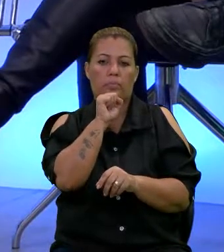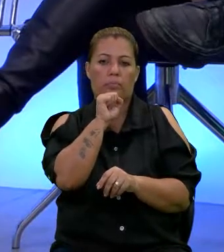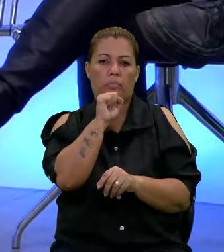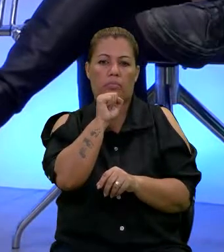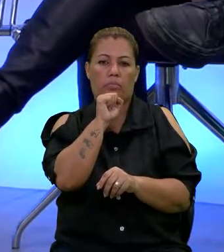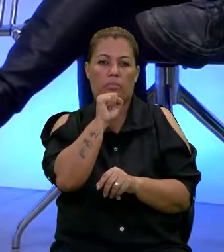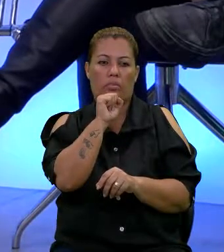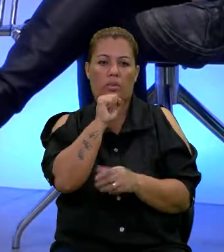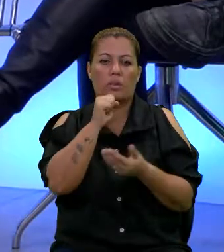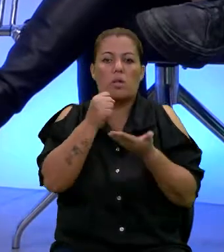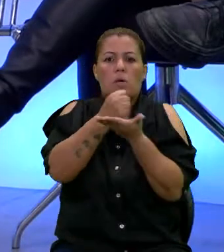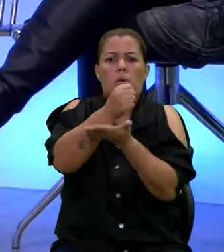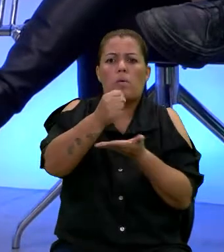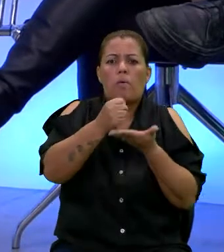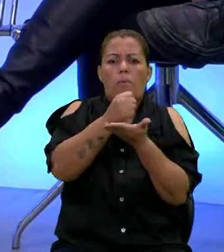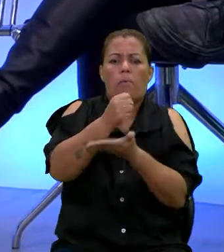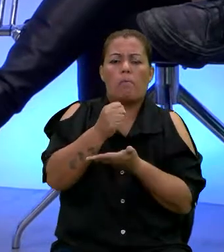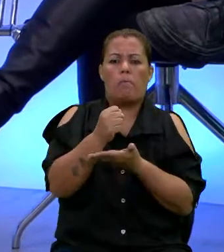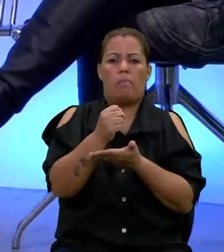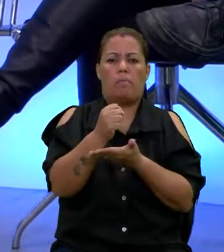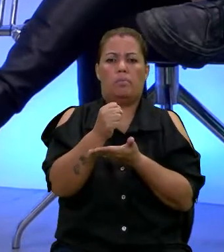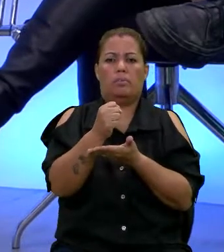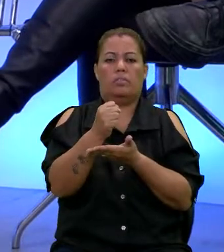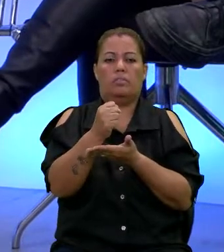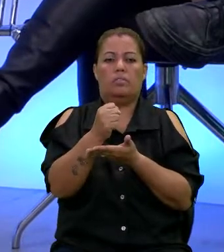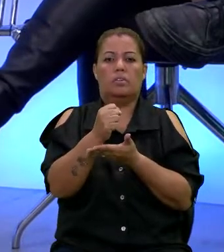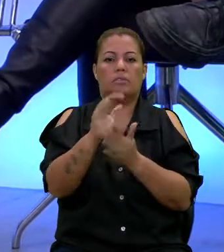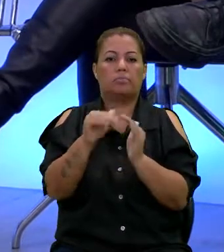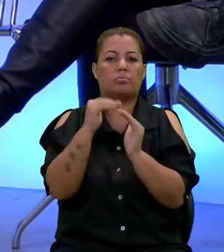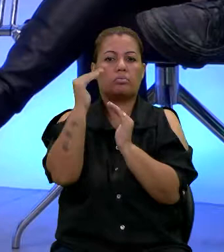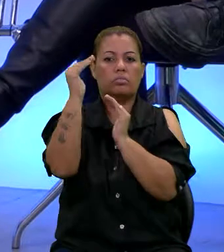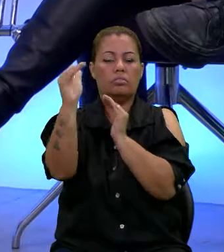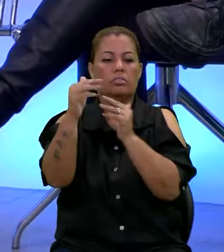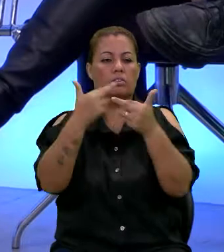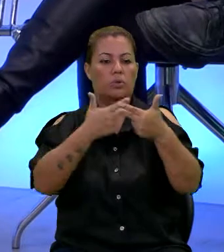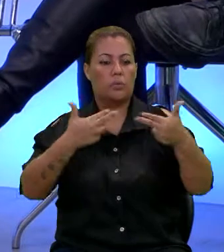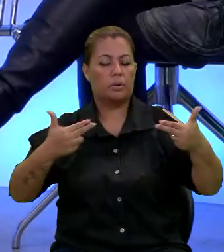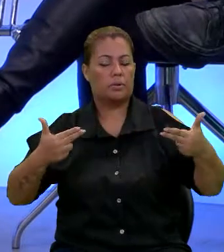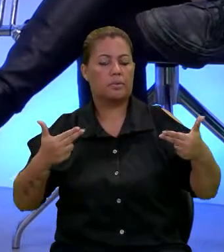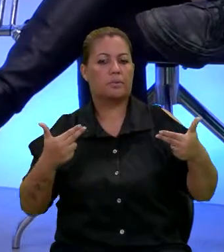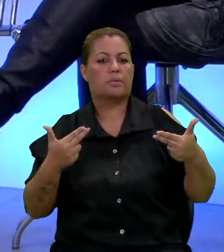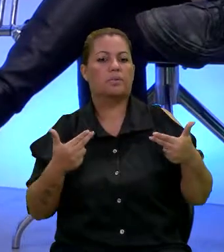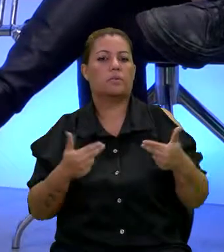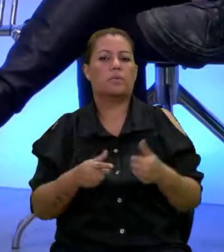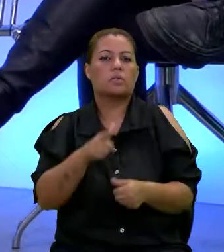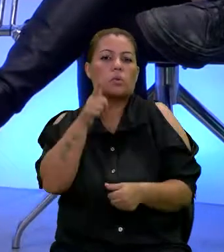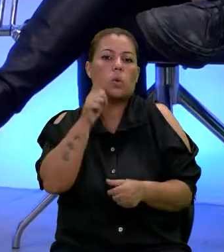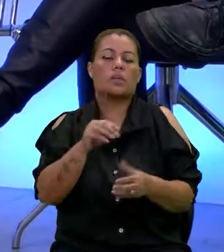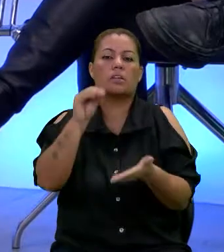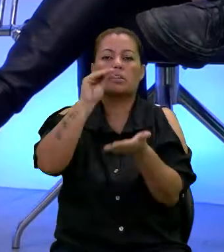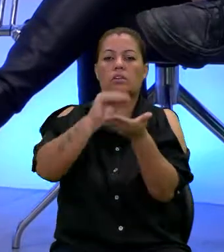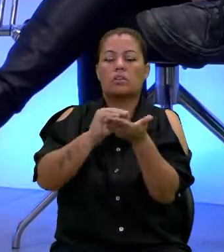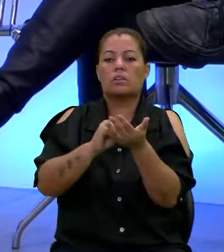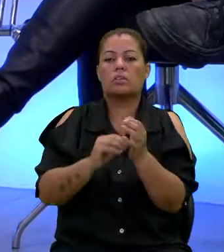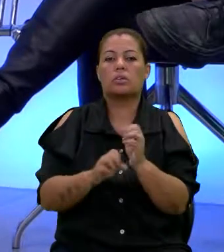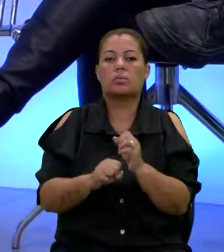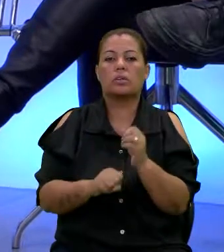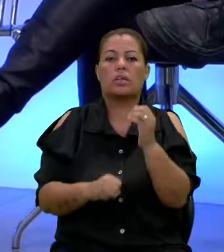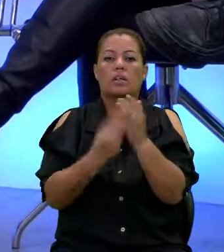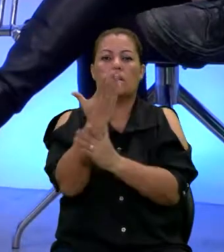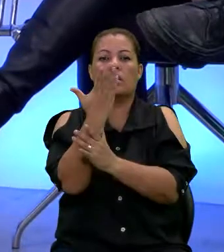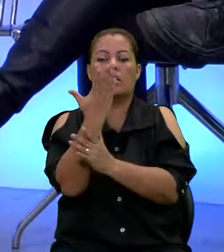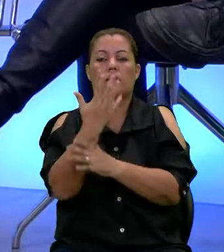E o básico, além de muitas outras coisas que se pode conquistar dentro do plano, é a criação